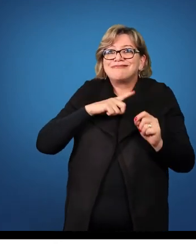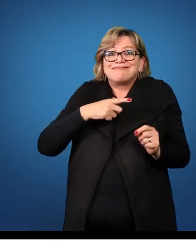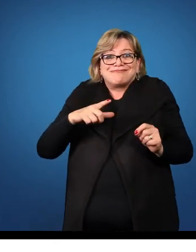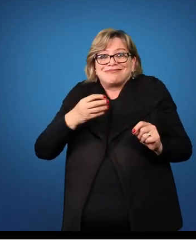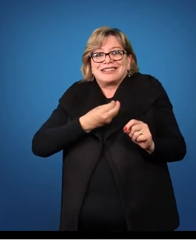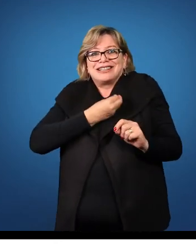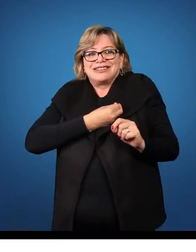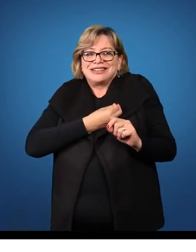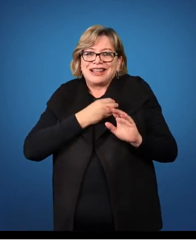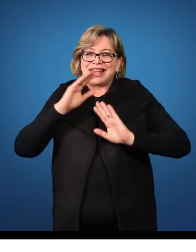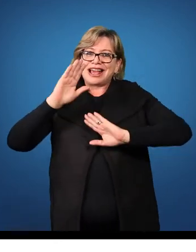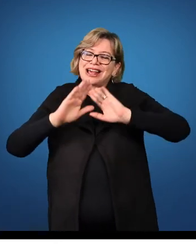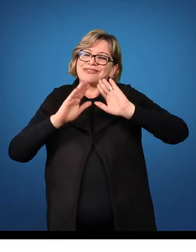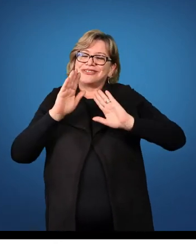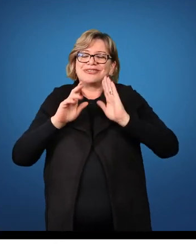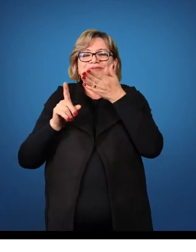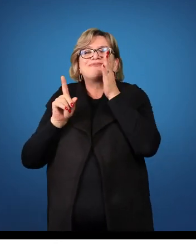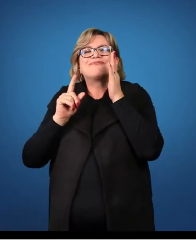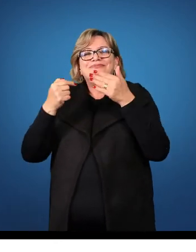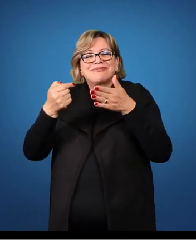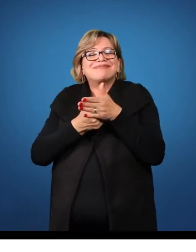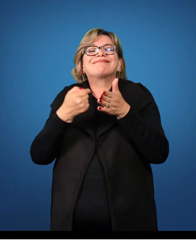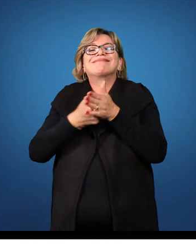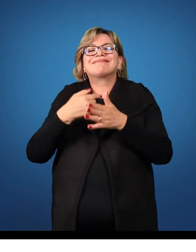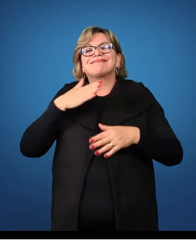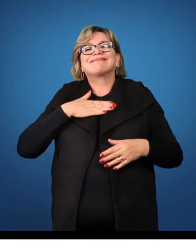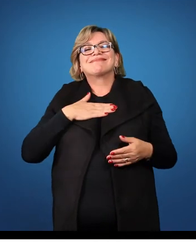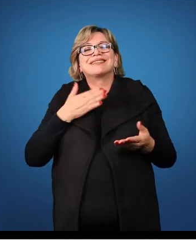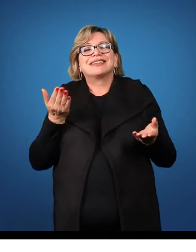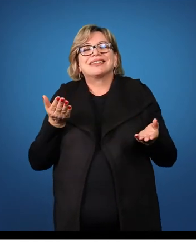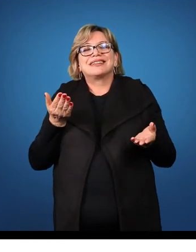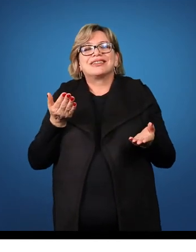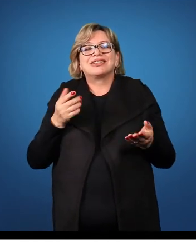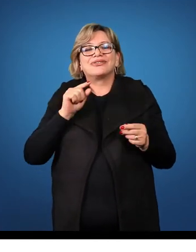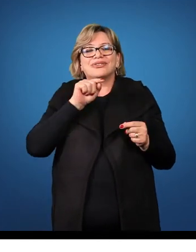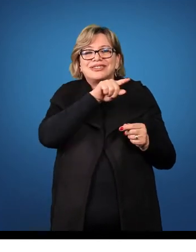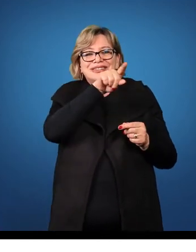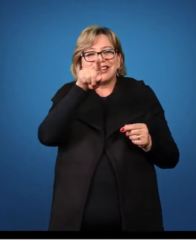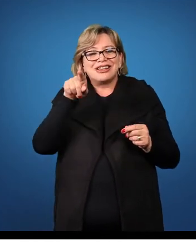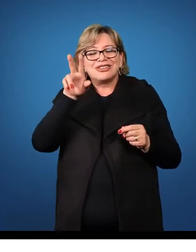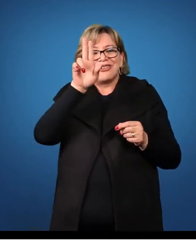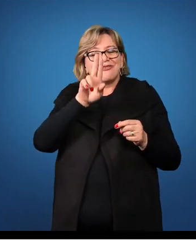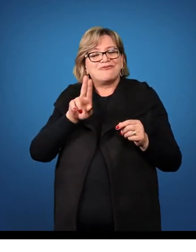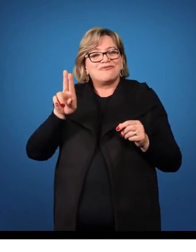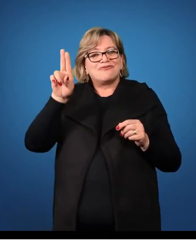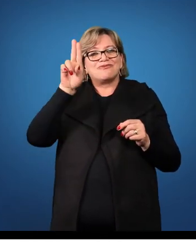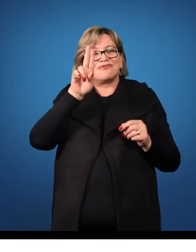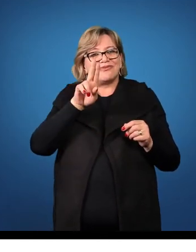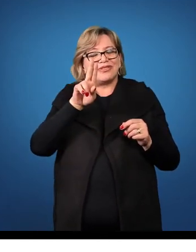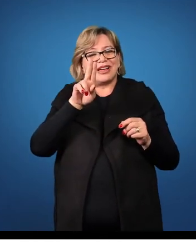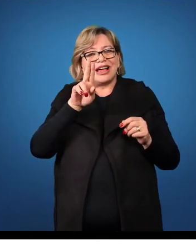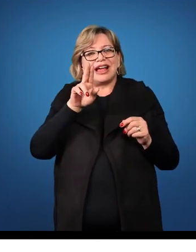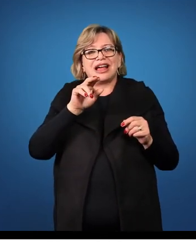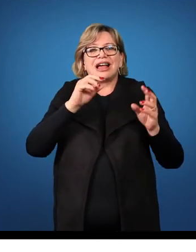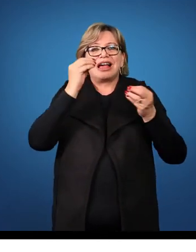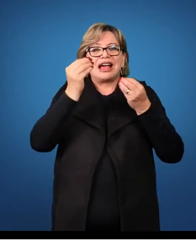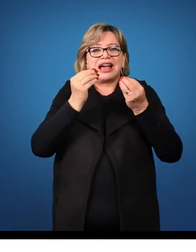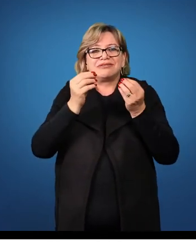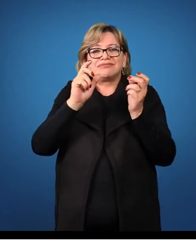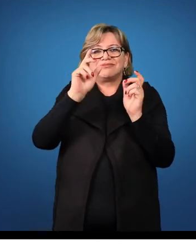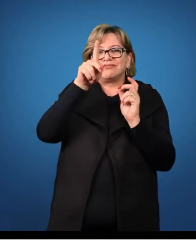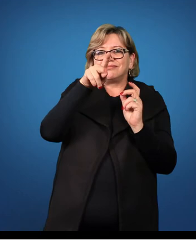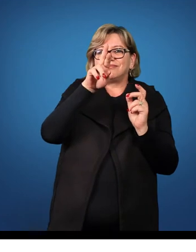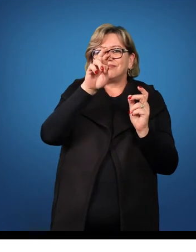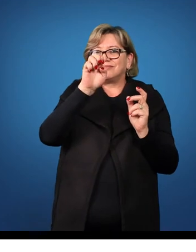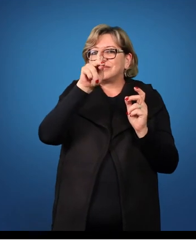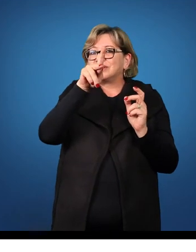De repente, você pode me questionar. Você usou uma preposição A